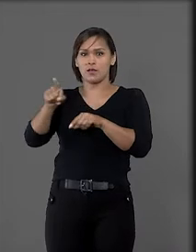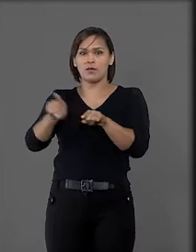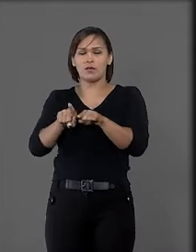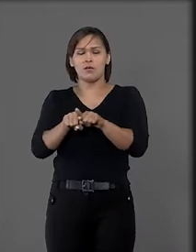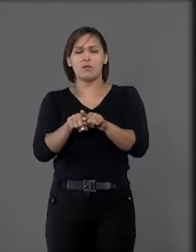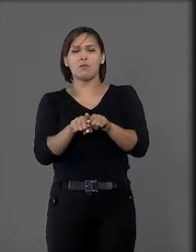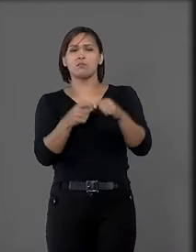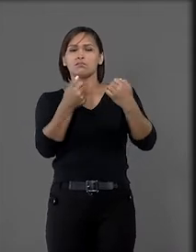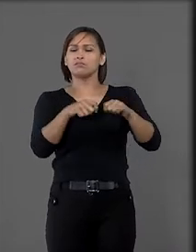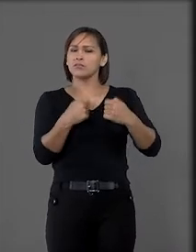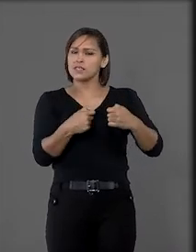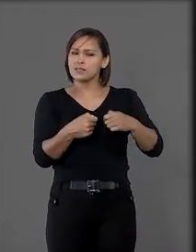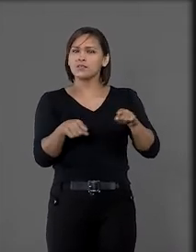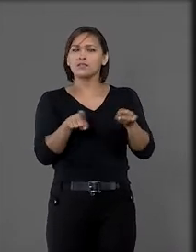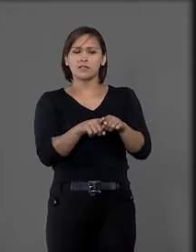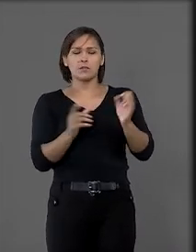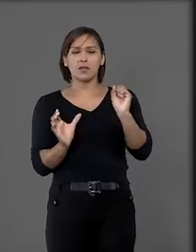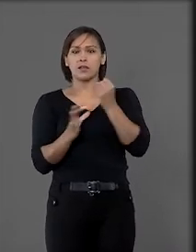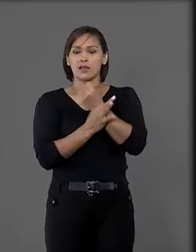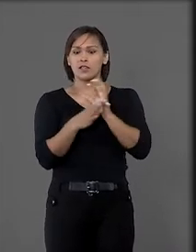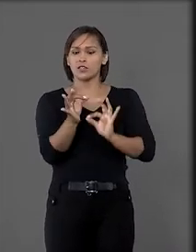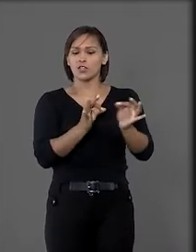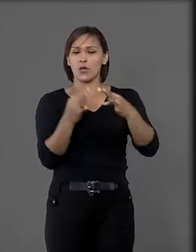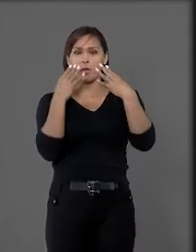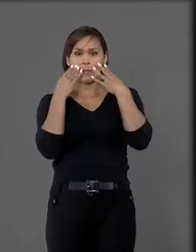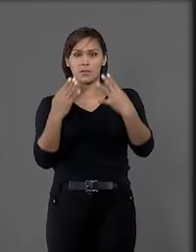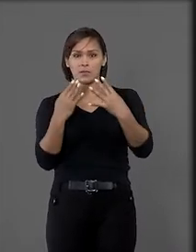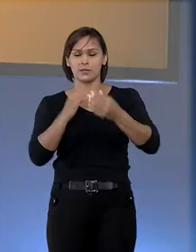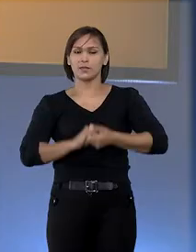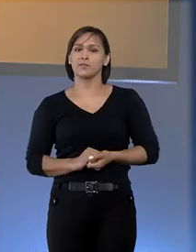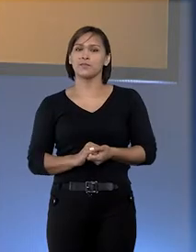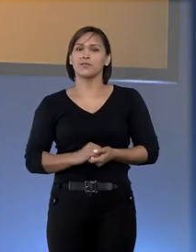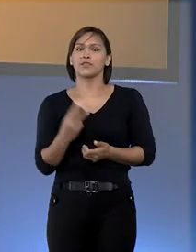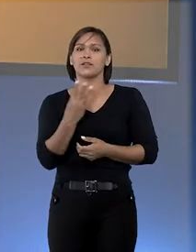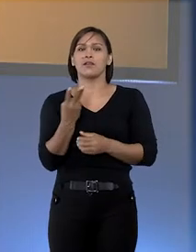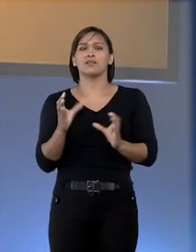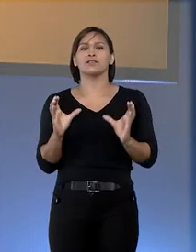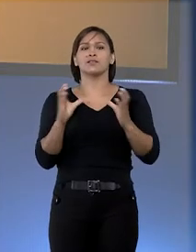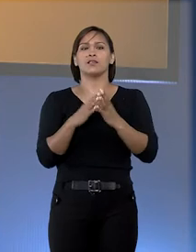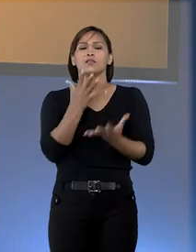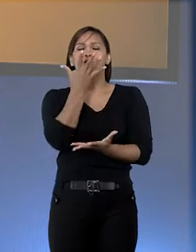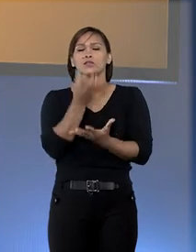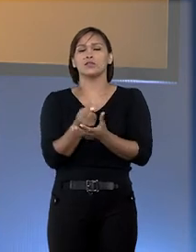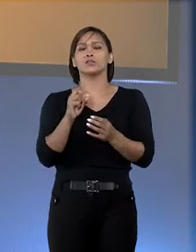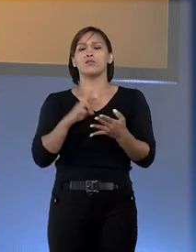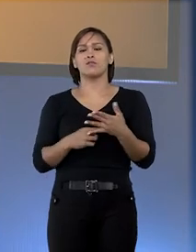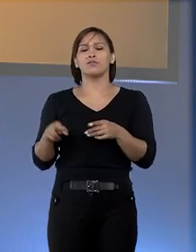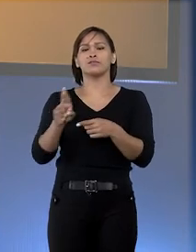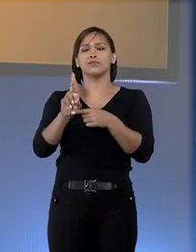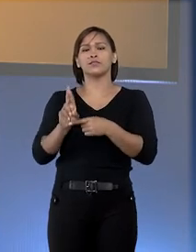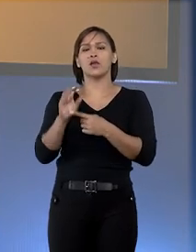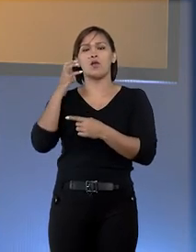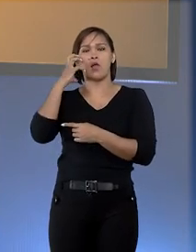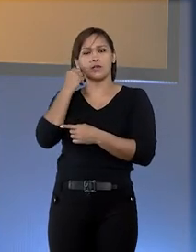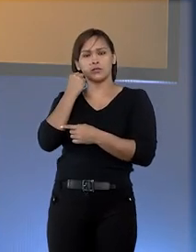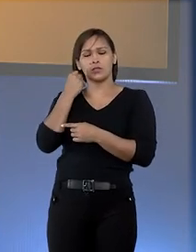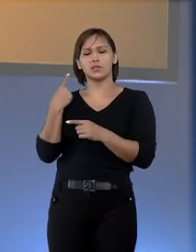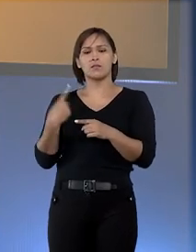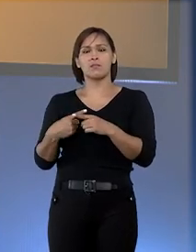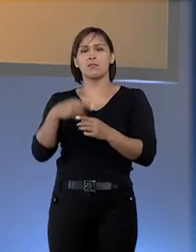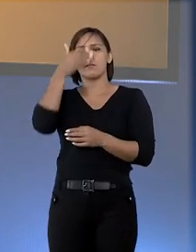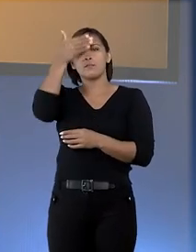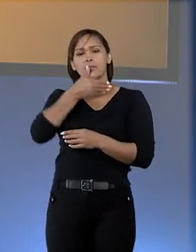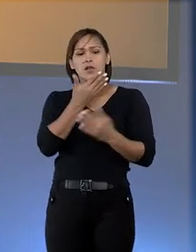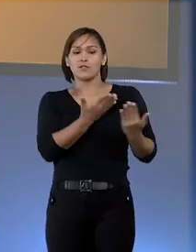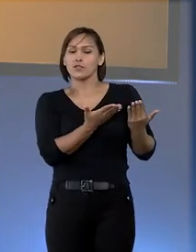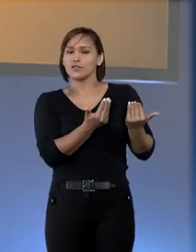Penal, seja pela necessidade de garantir a ordem pública. A terceira turma admitiu rescisão de uma adoção após